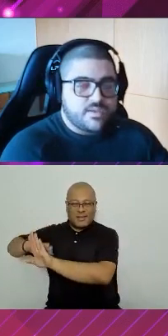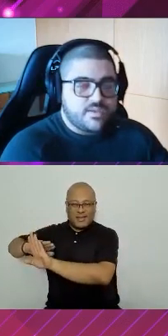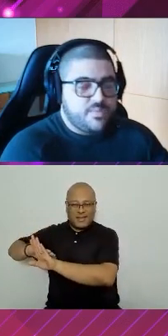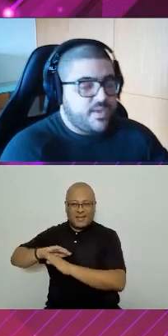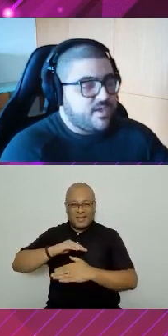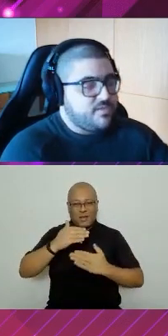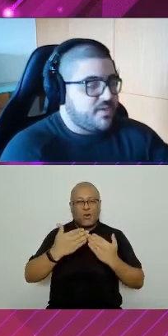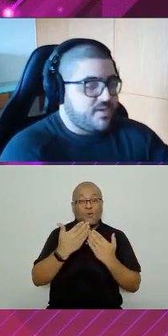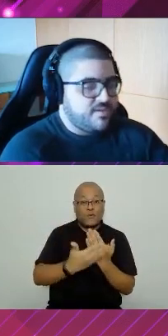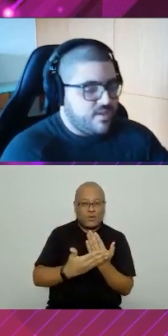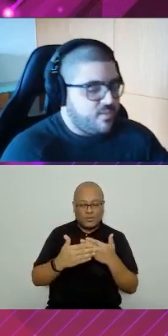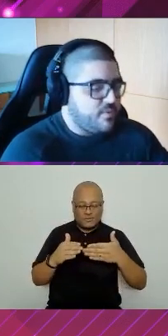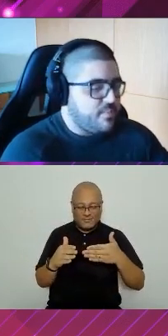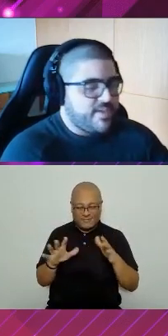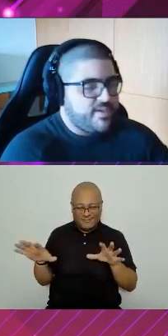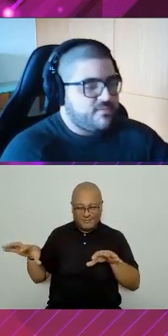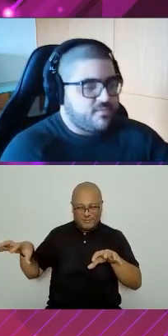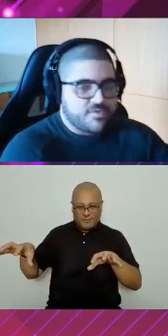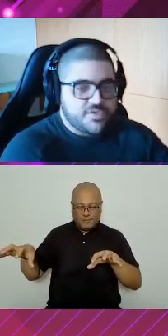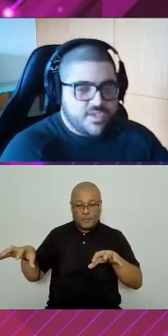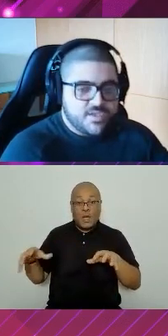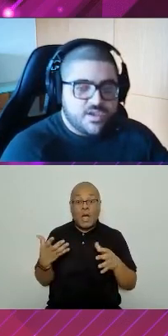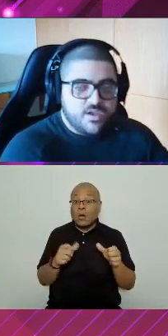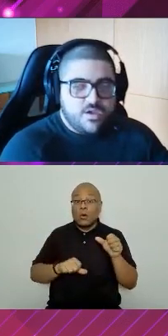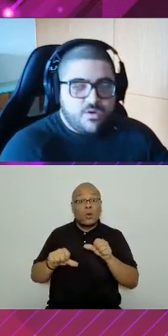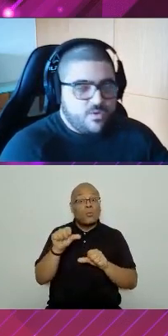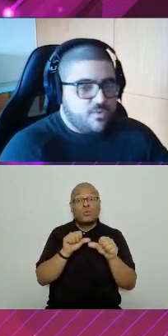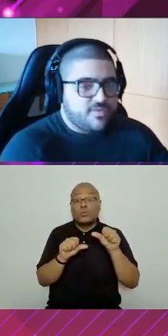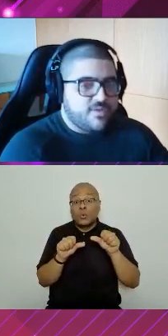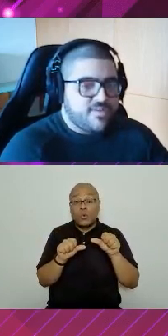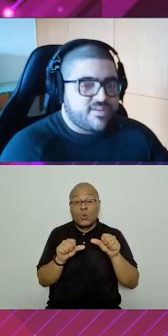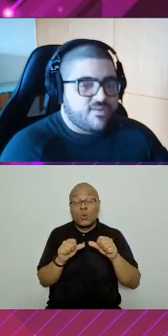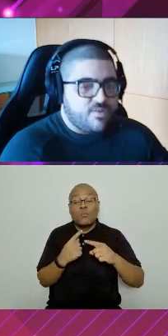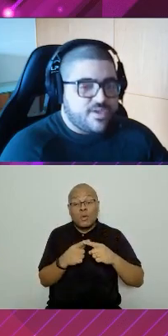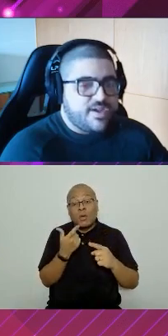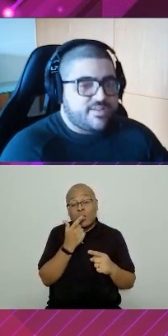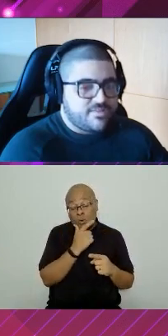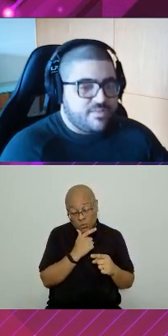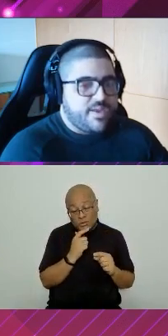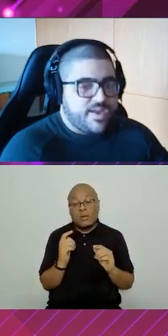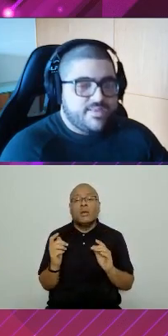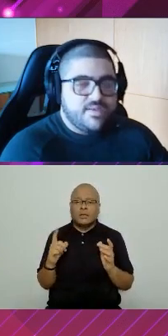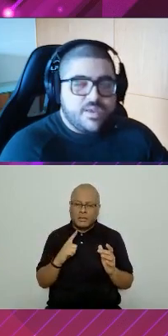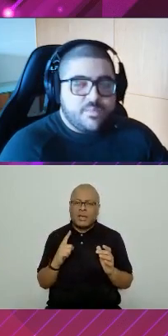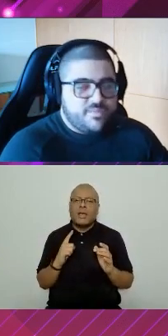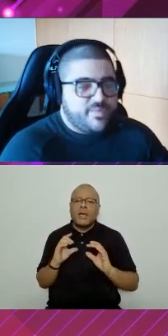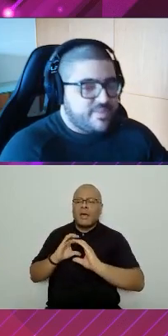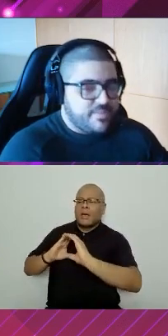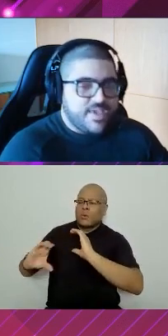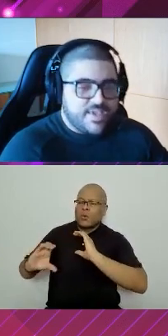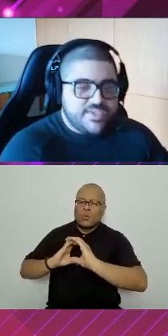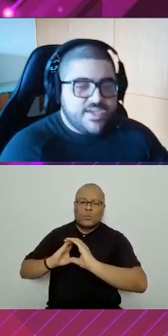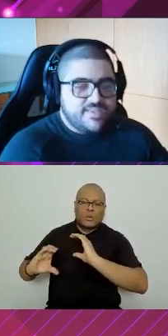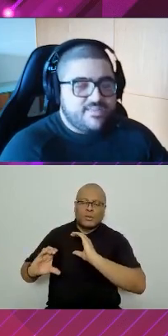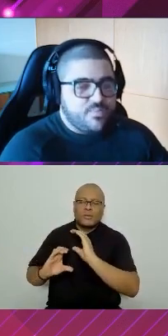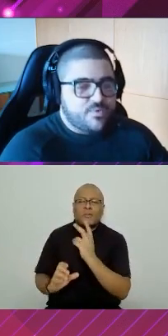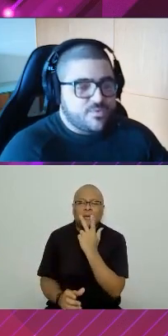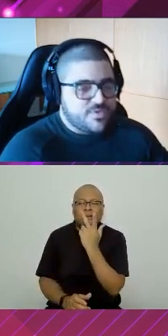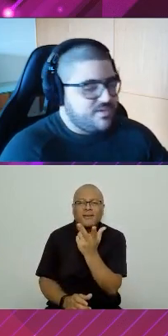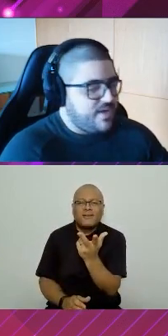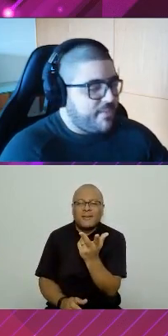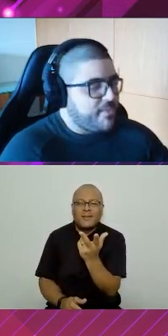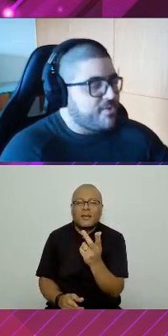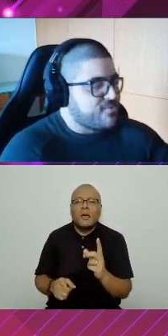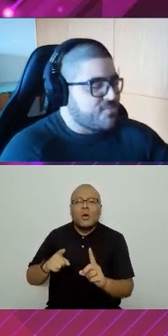uma camada de API gateway aqui, que seria o meu back-end for front-end, onde eu consigo fazer essa comunicação separada. Mas percebe que aqui já nesse